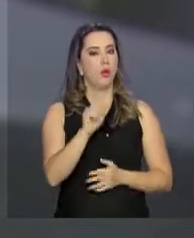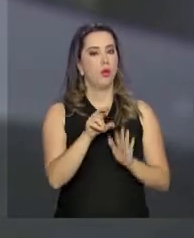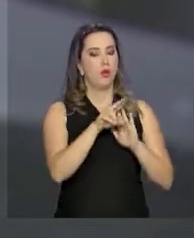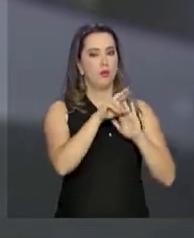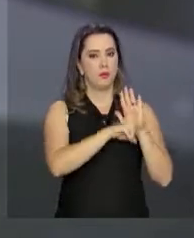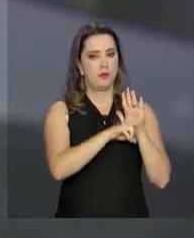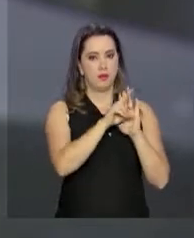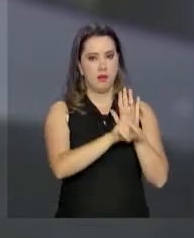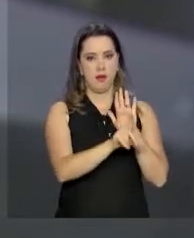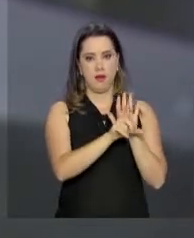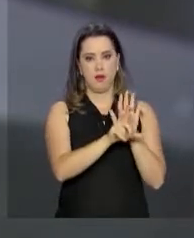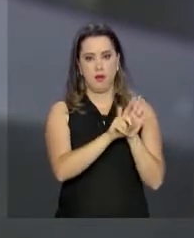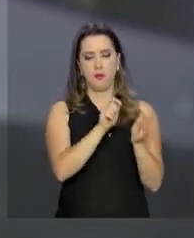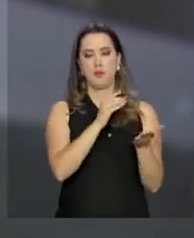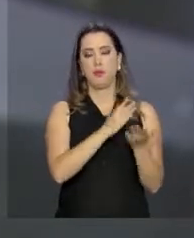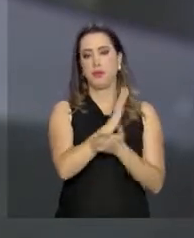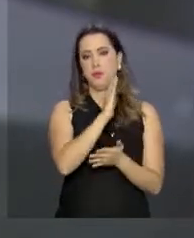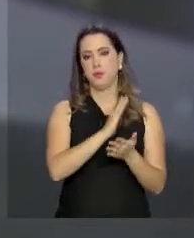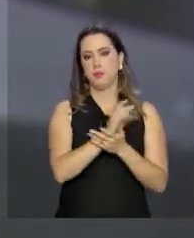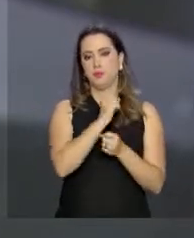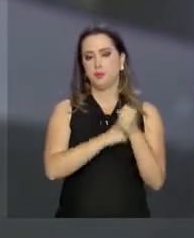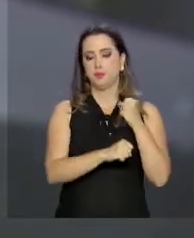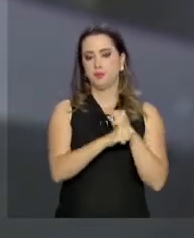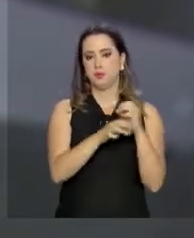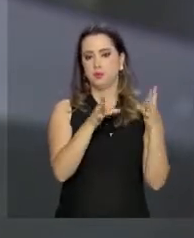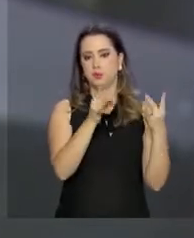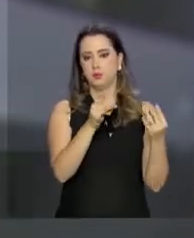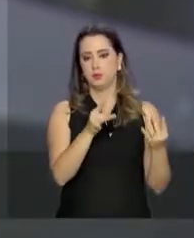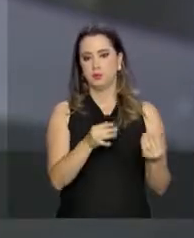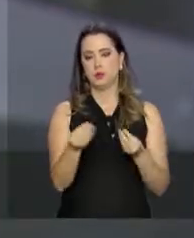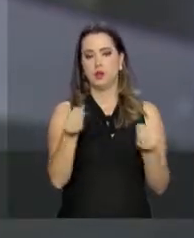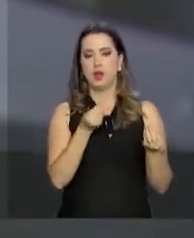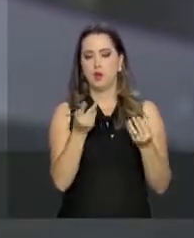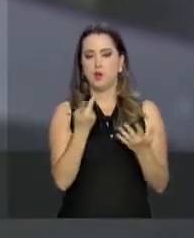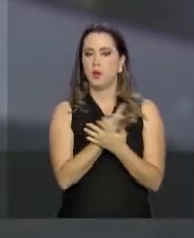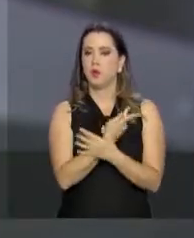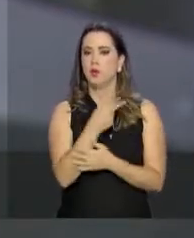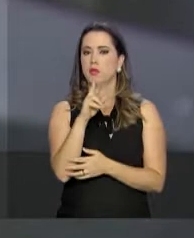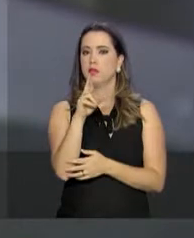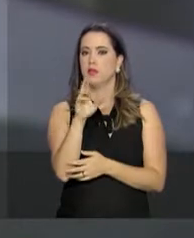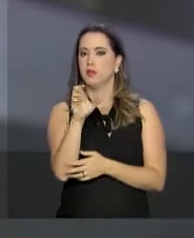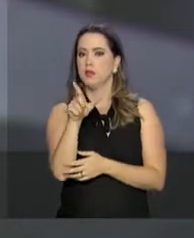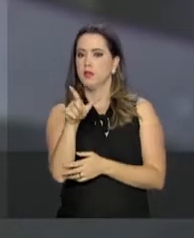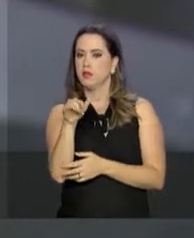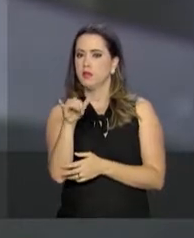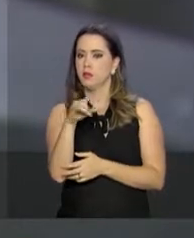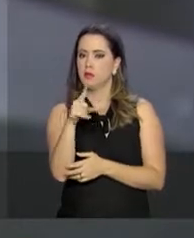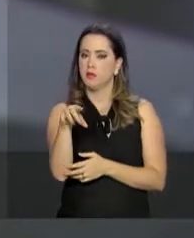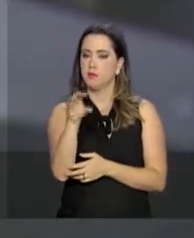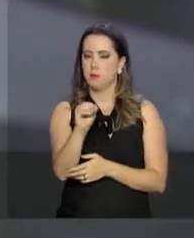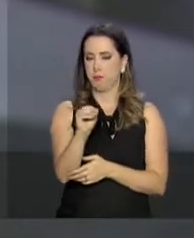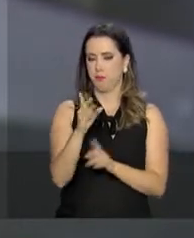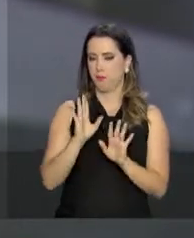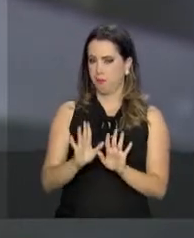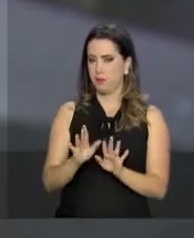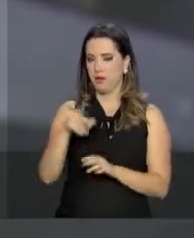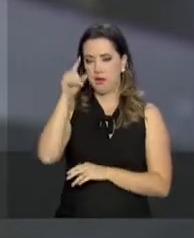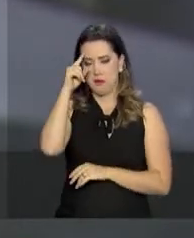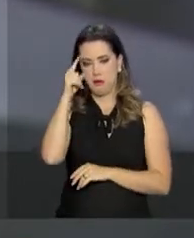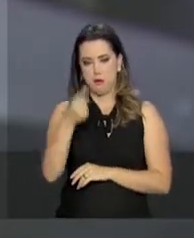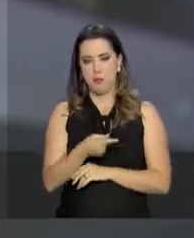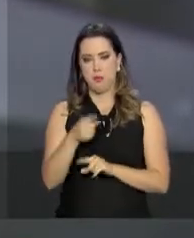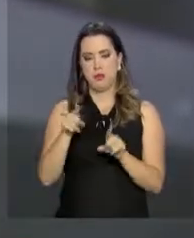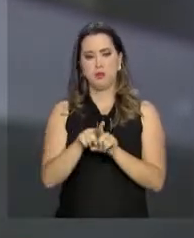ano passado. O texto detalha o processo de relicitação e estabelece, por exemplo, que não haverá remissão